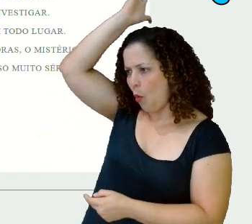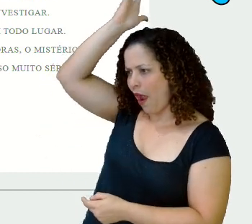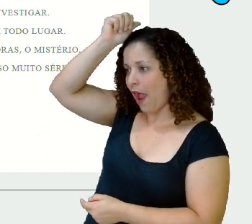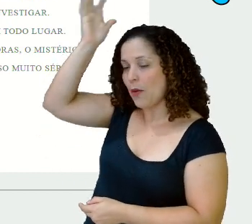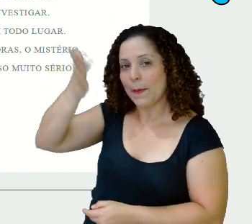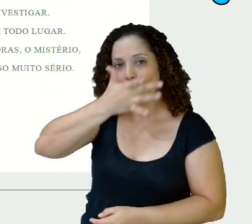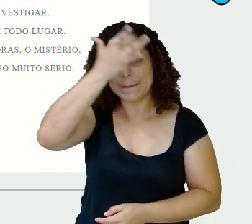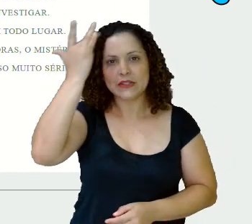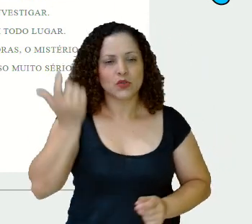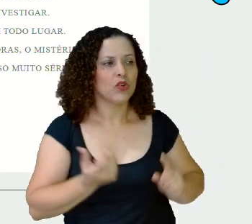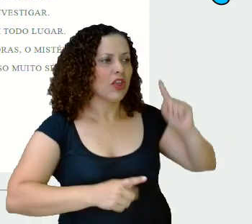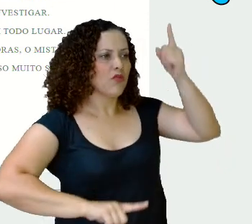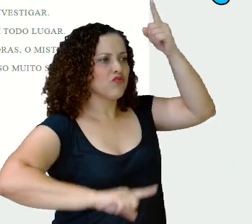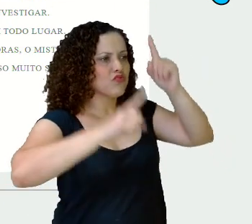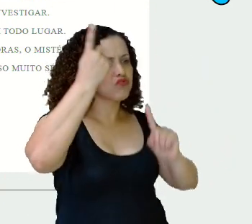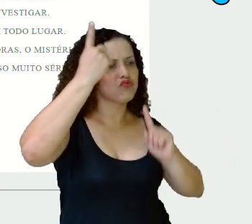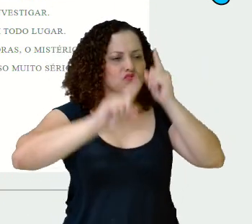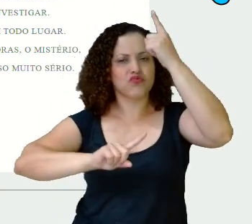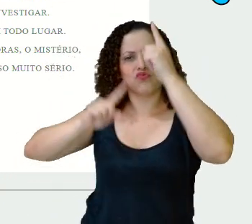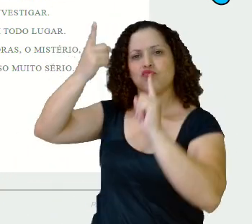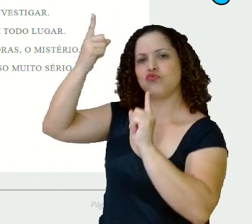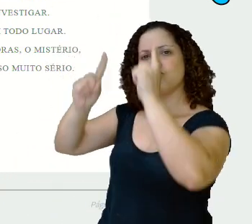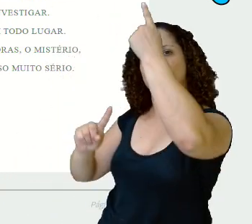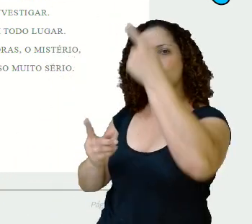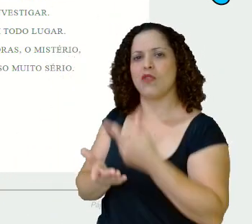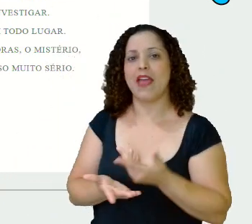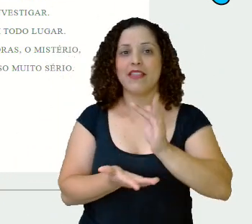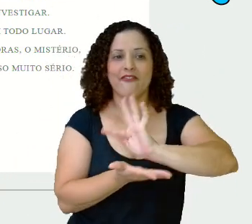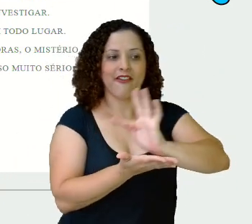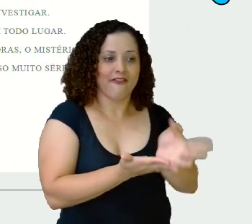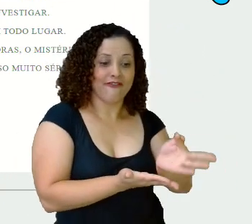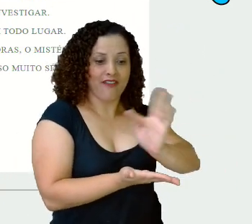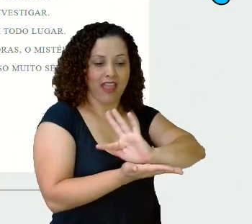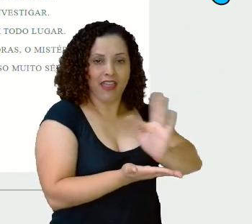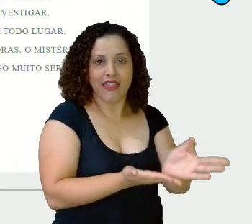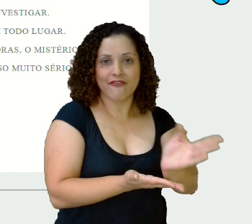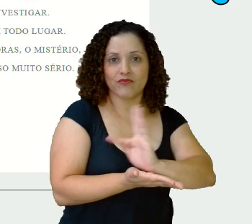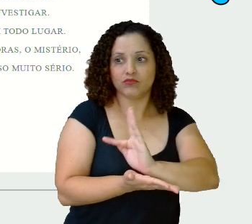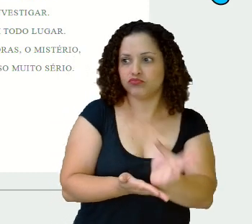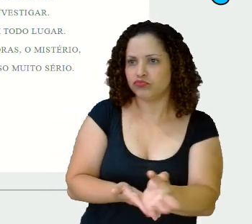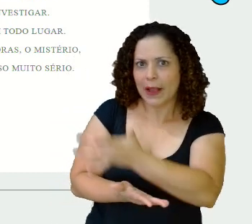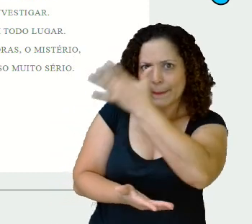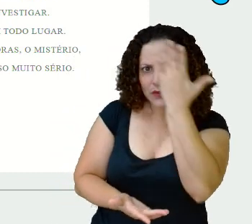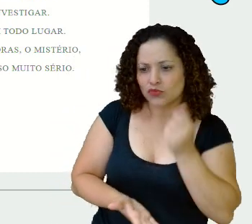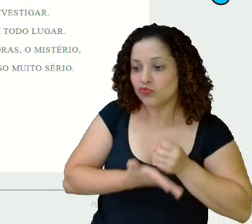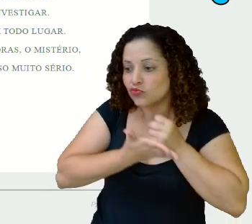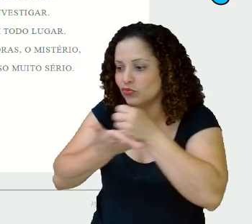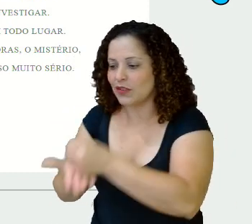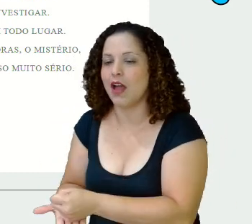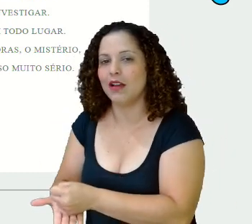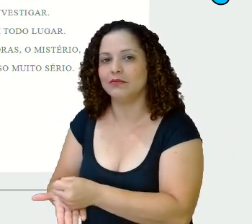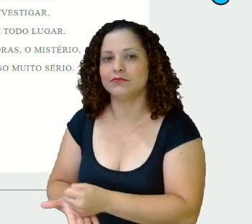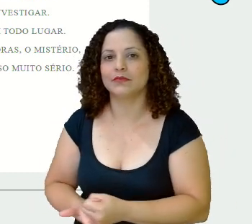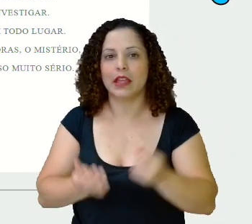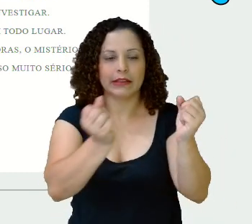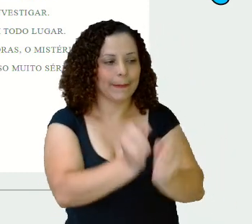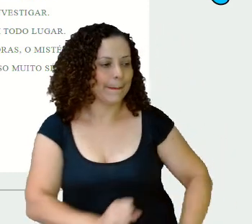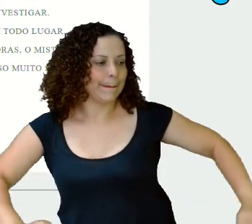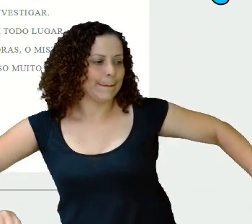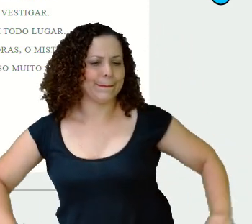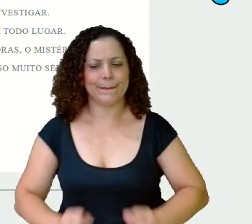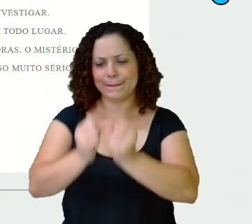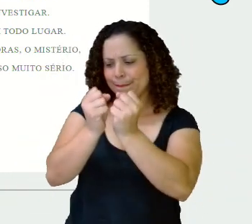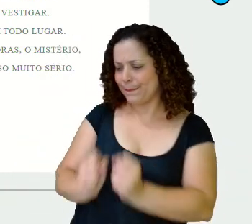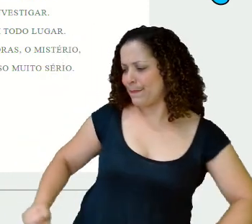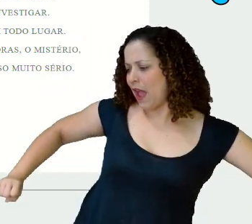de frevo quiseram logo ajudar O cortejo do maracatu não